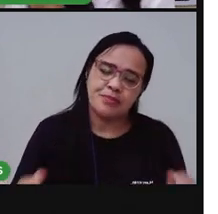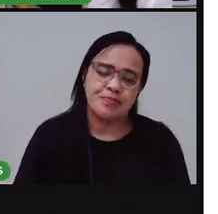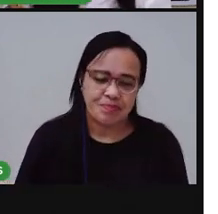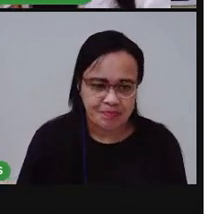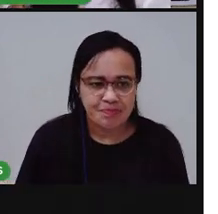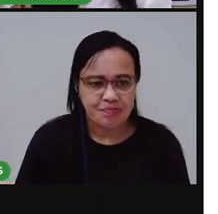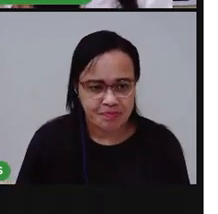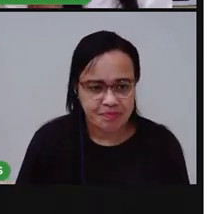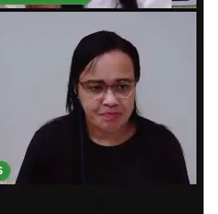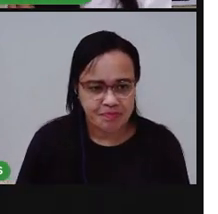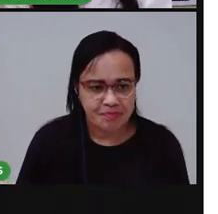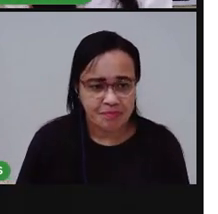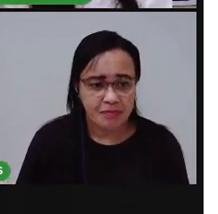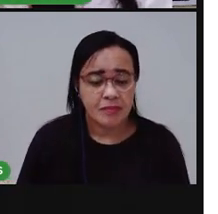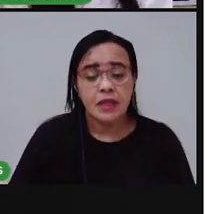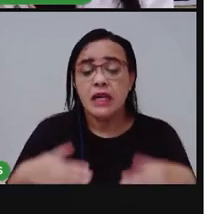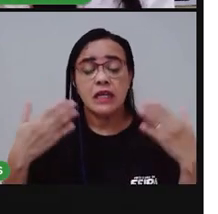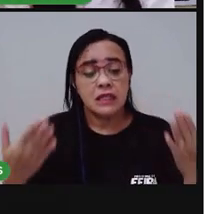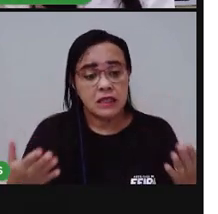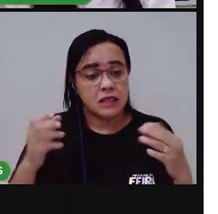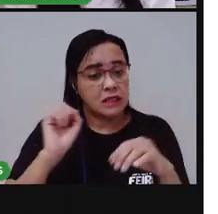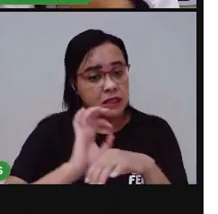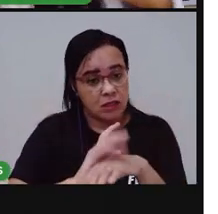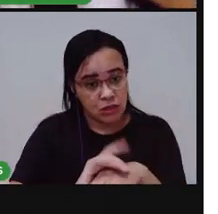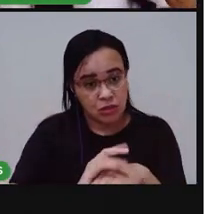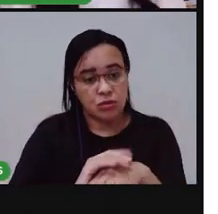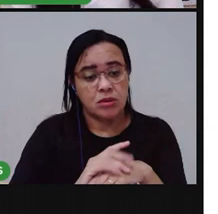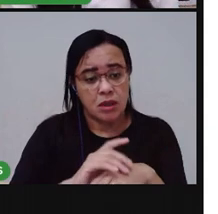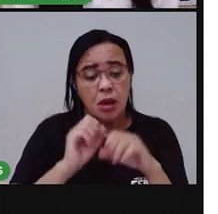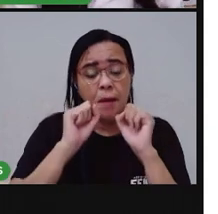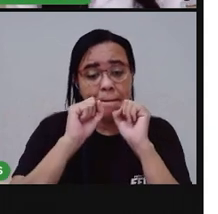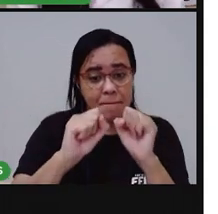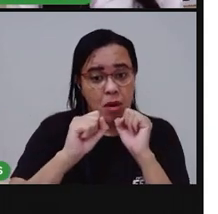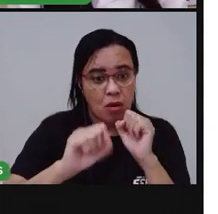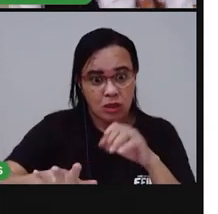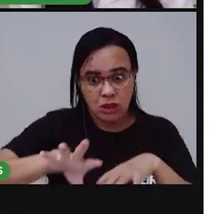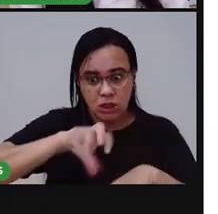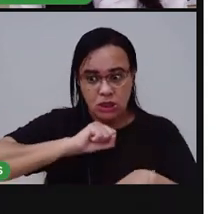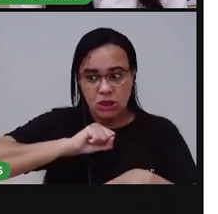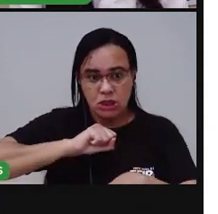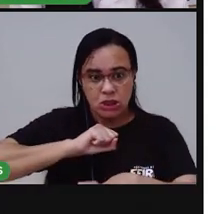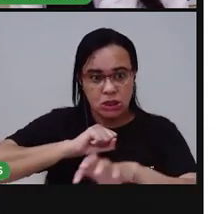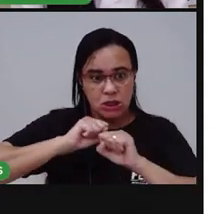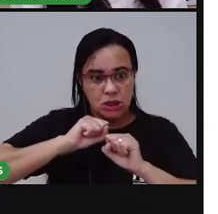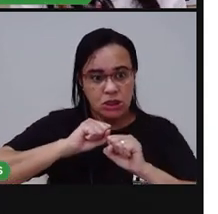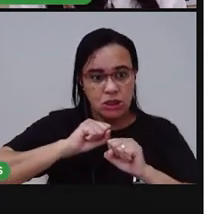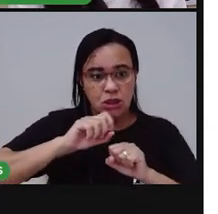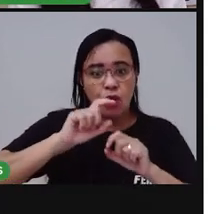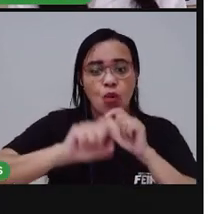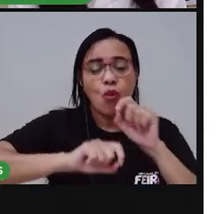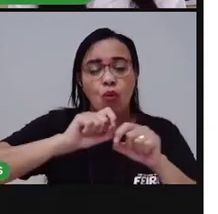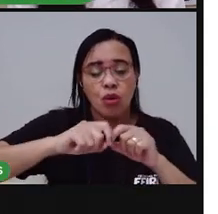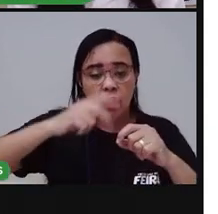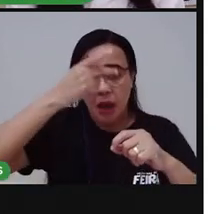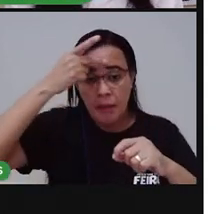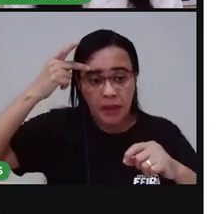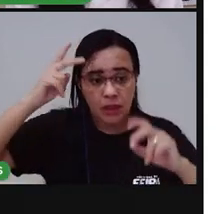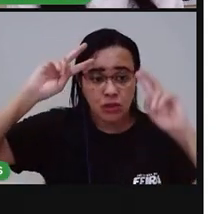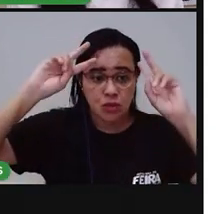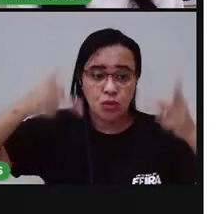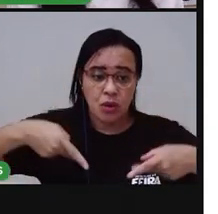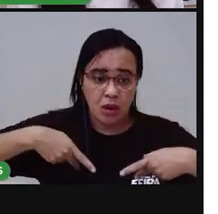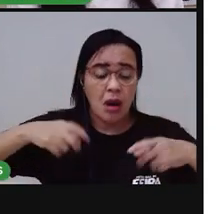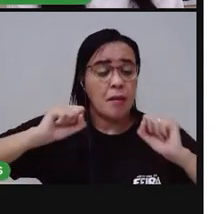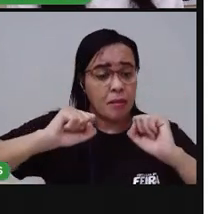E essa doença dele pode passar para as pessoas que moram com ele. Tem uma doença contagiosa.